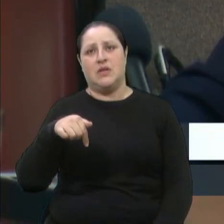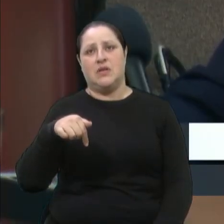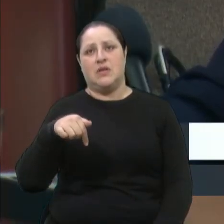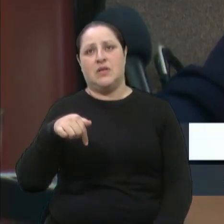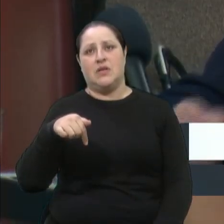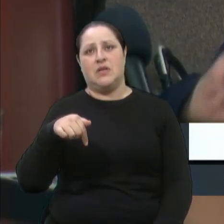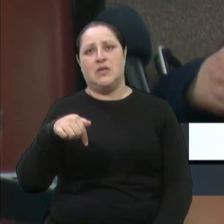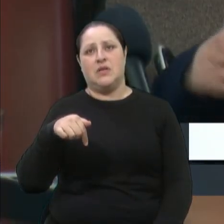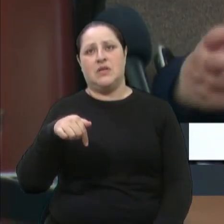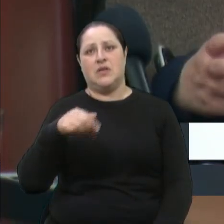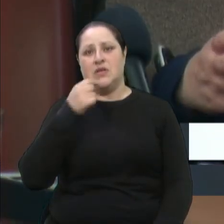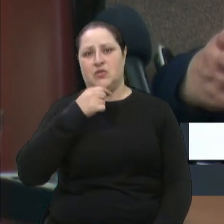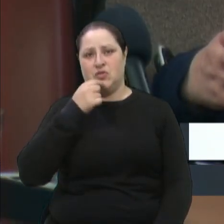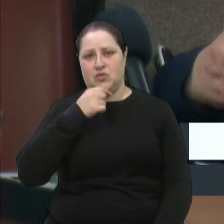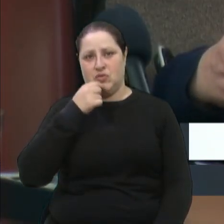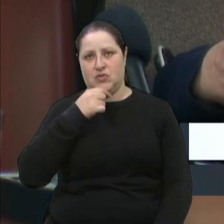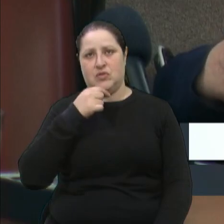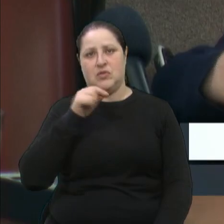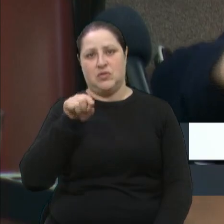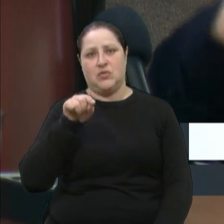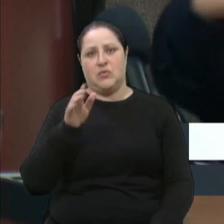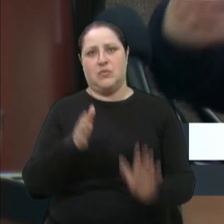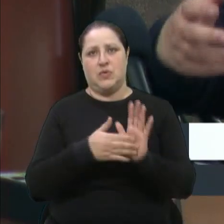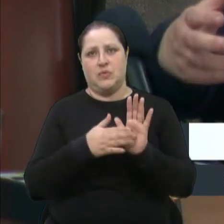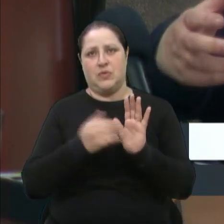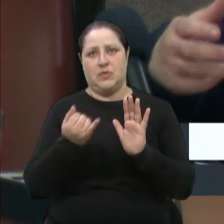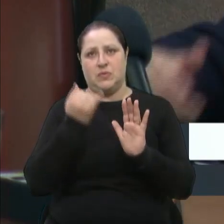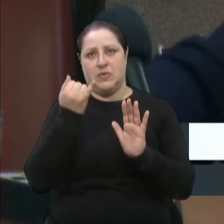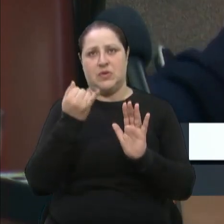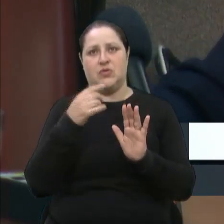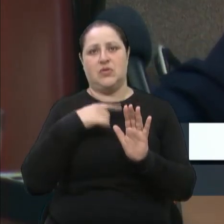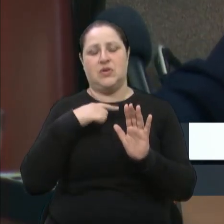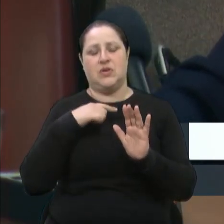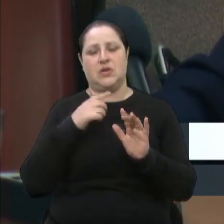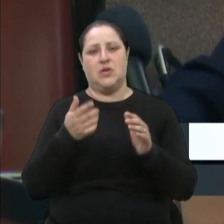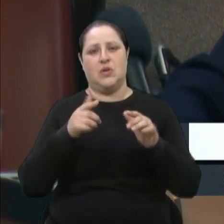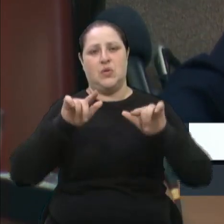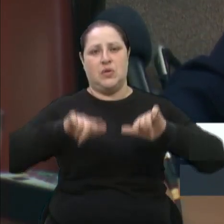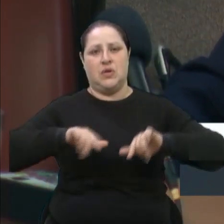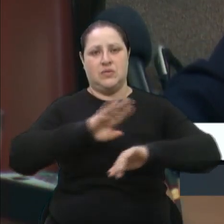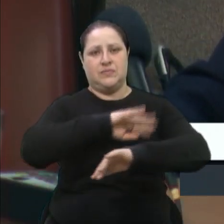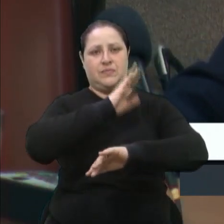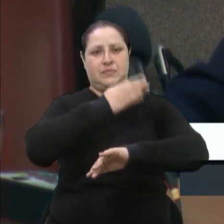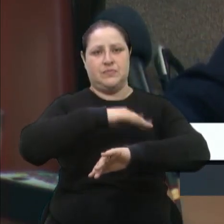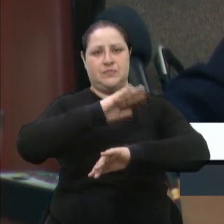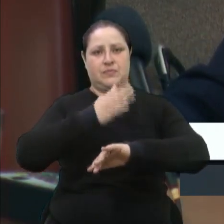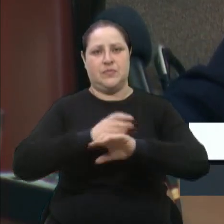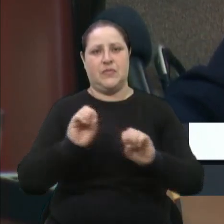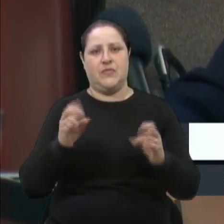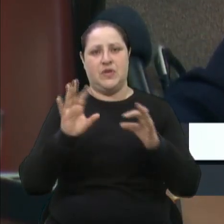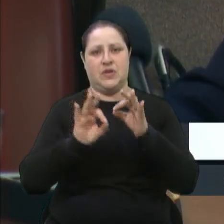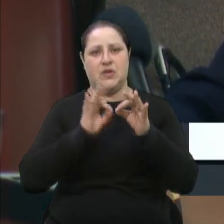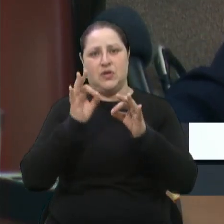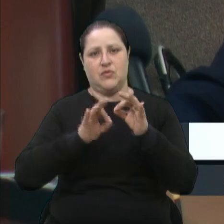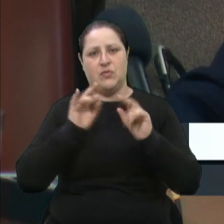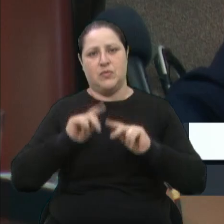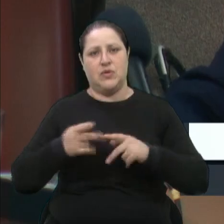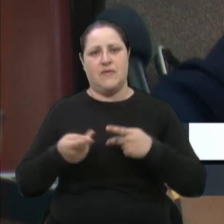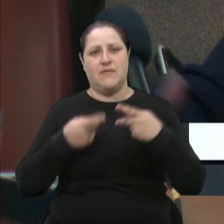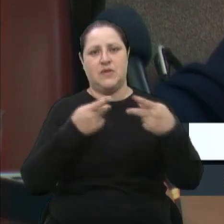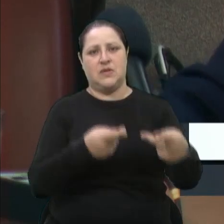de que, além dos pavilhões da Festa da Uva, quando o visitante vai aos pavilhões, ele diz, e daí? E agora?